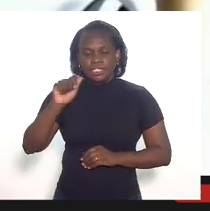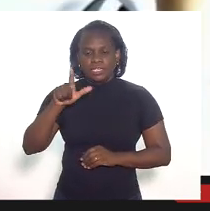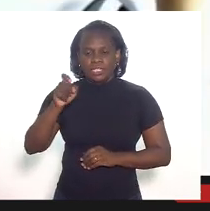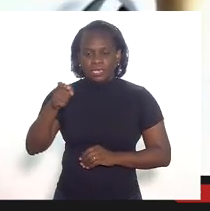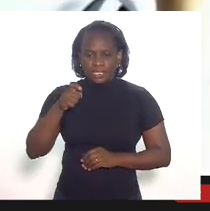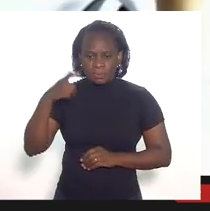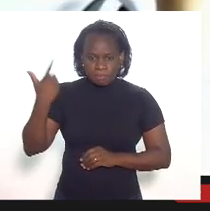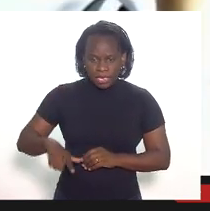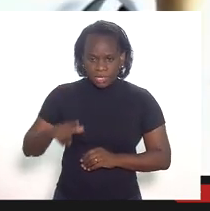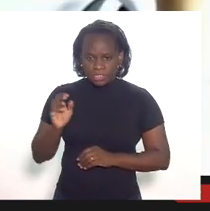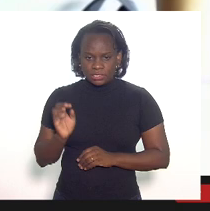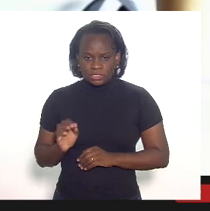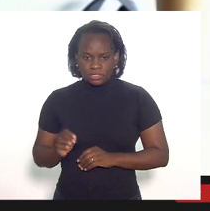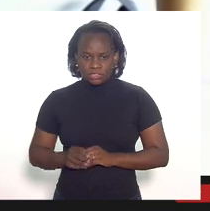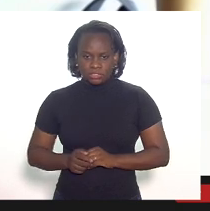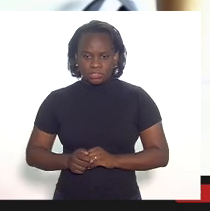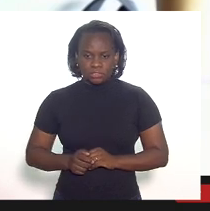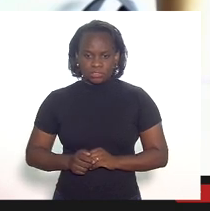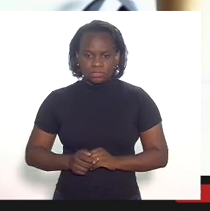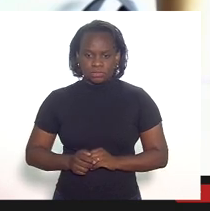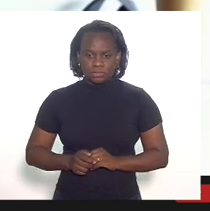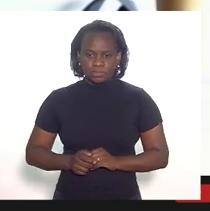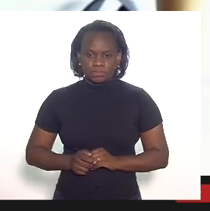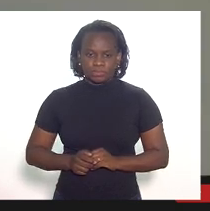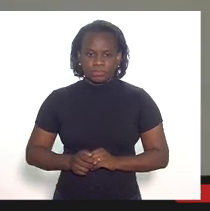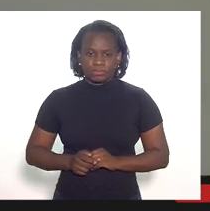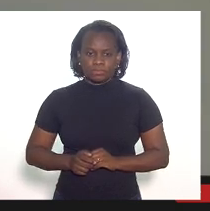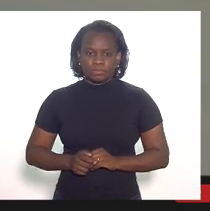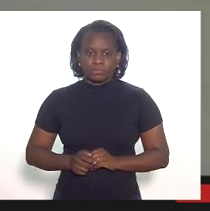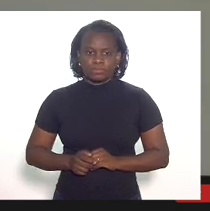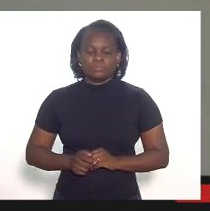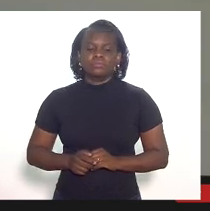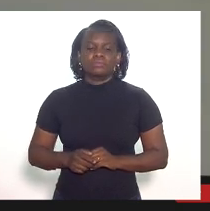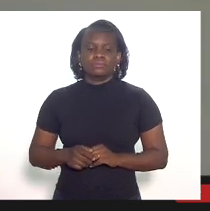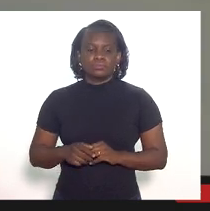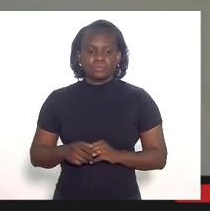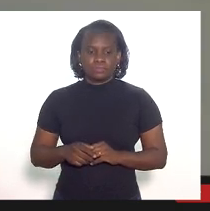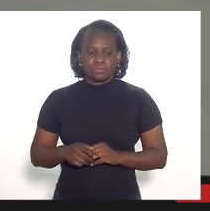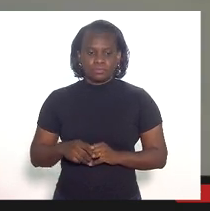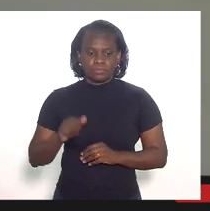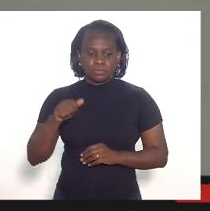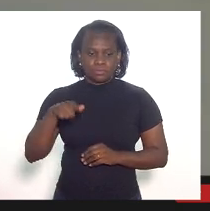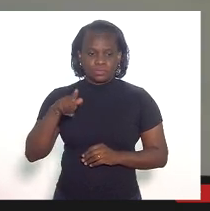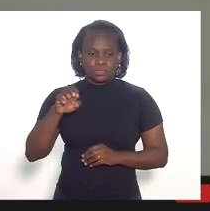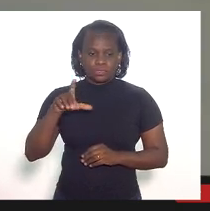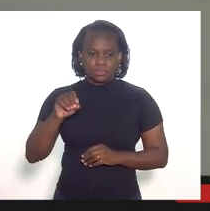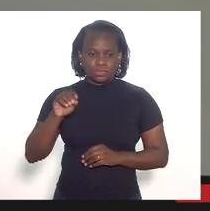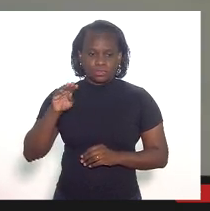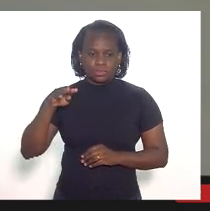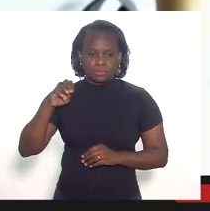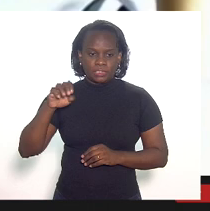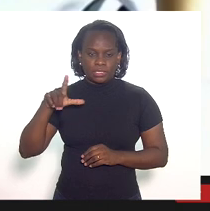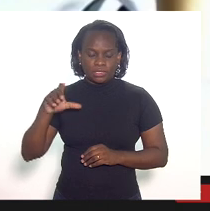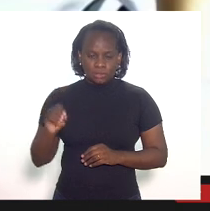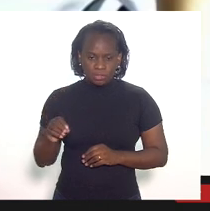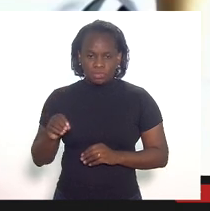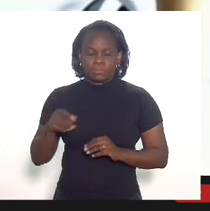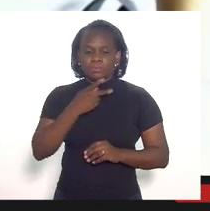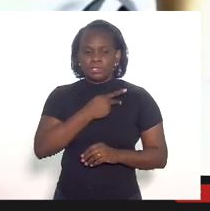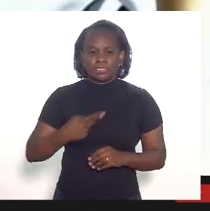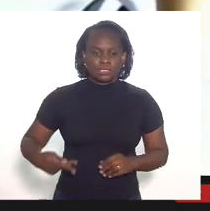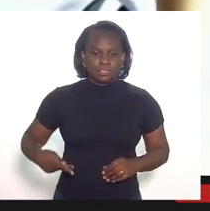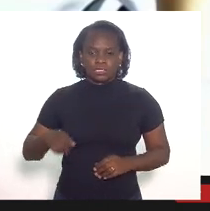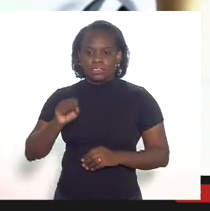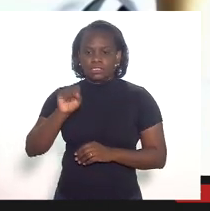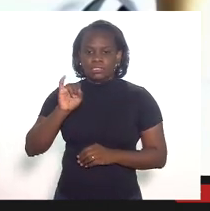Mais alguém? Bom dia, presidente. Alexandre Mello, presidente da Sinferro. Alexandre Mello, presidente